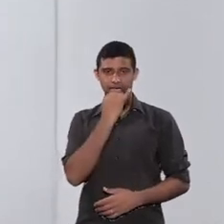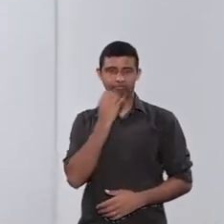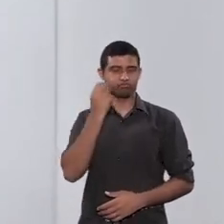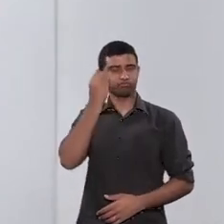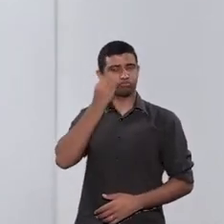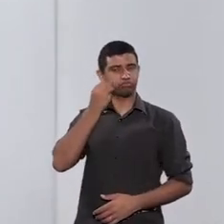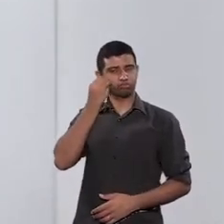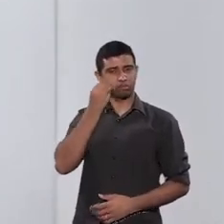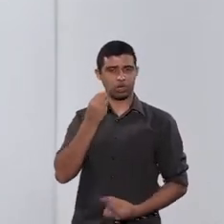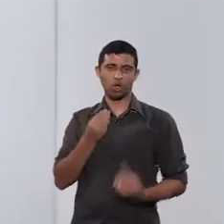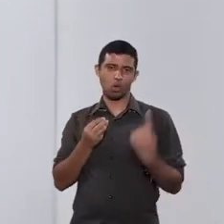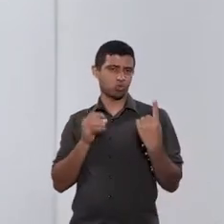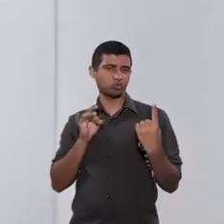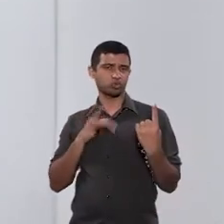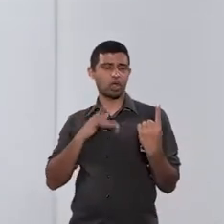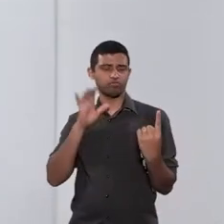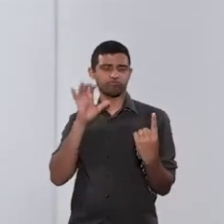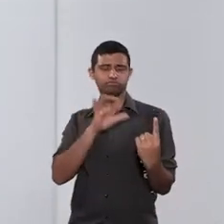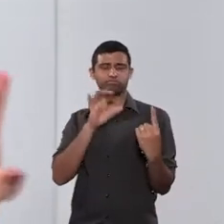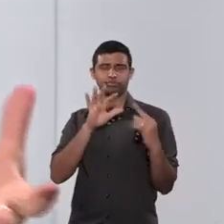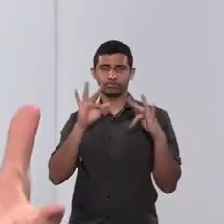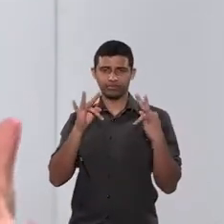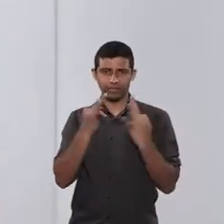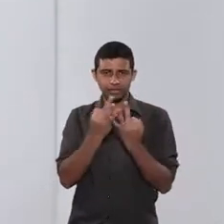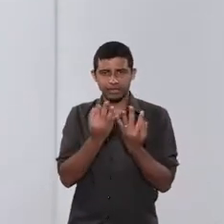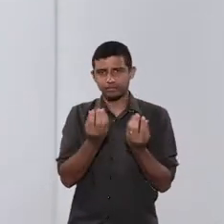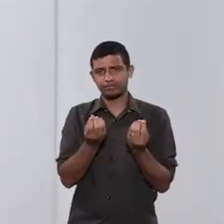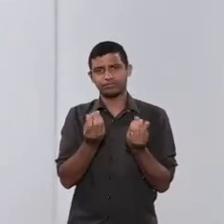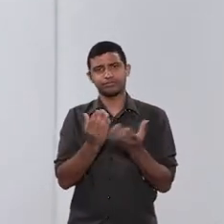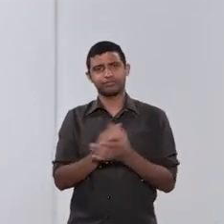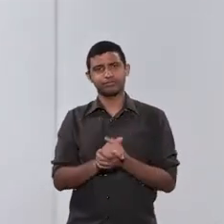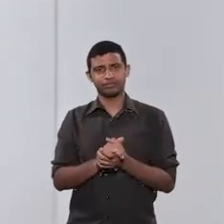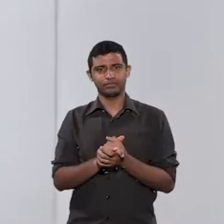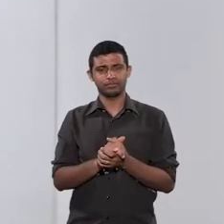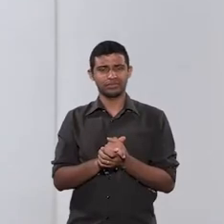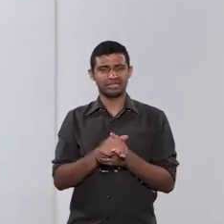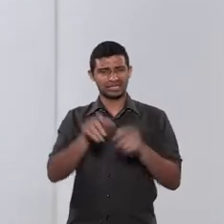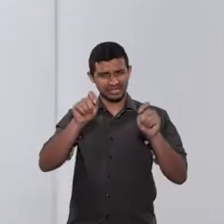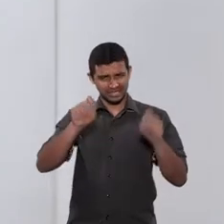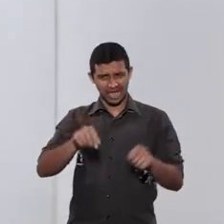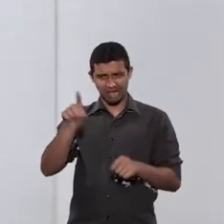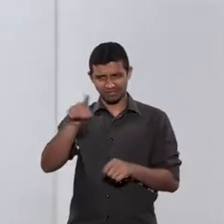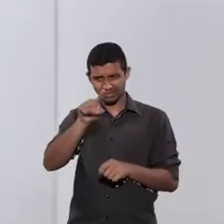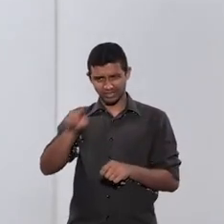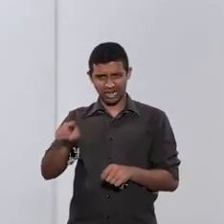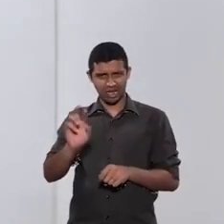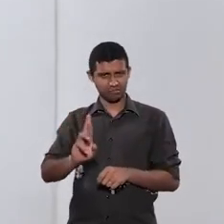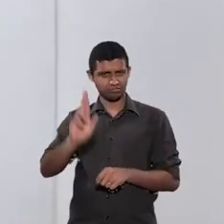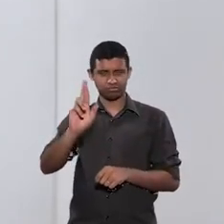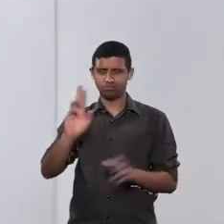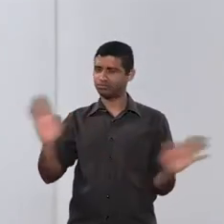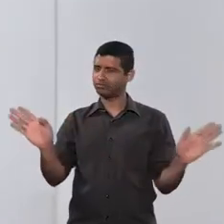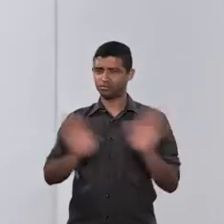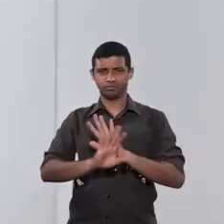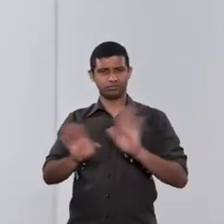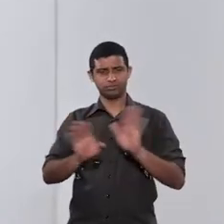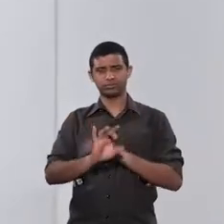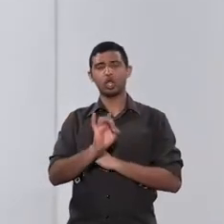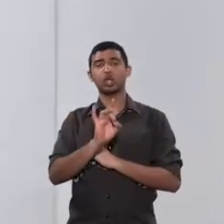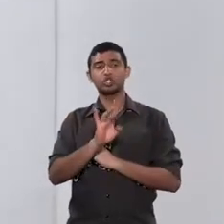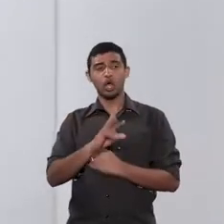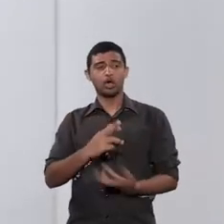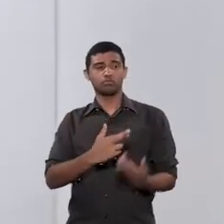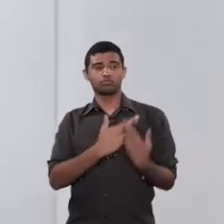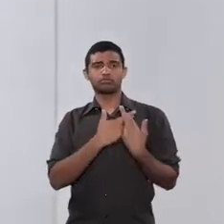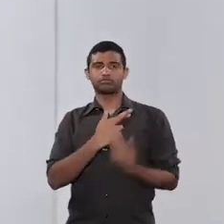isolado, uma questão de alienação parental, pura e simplesmente, não leva a uma inversão de guarda, sabe? O que leva